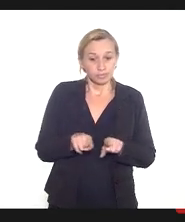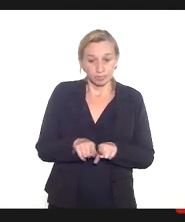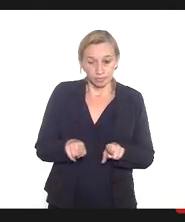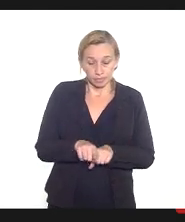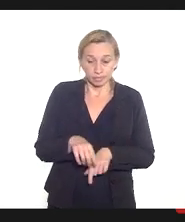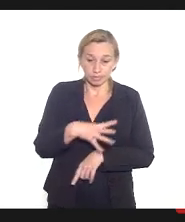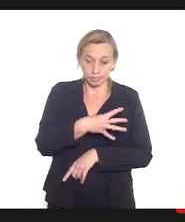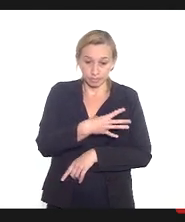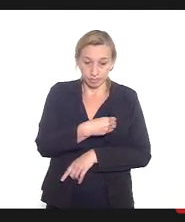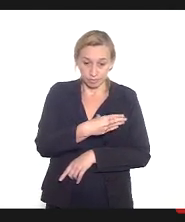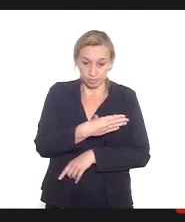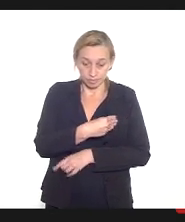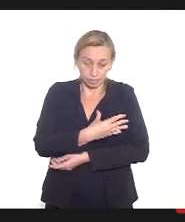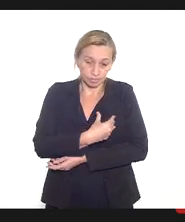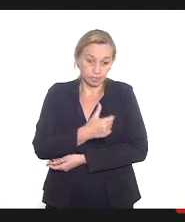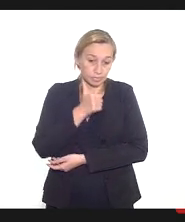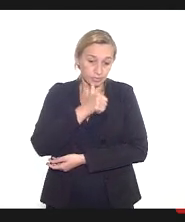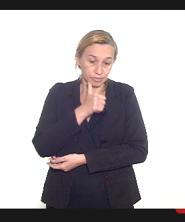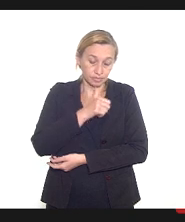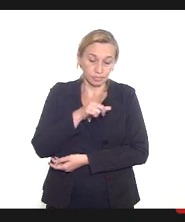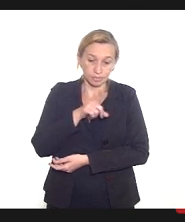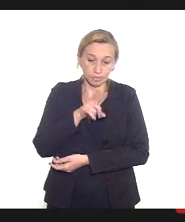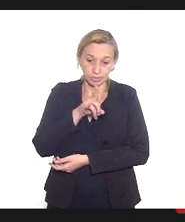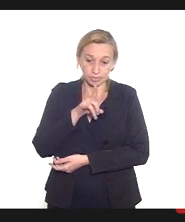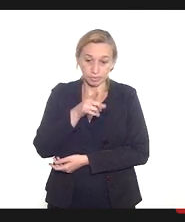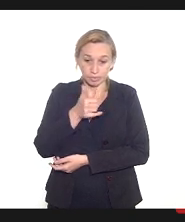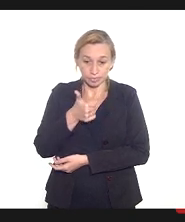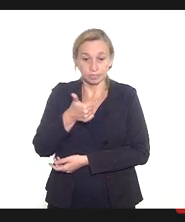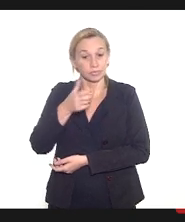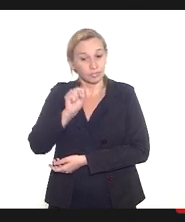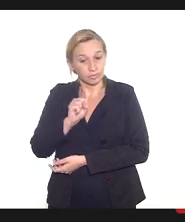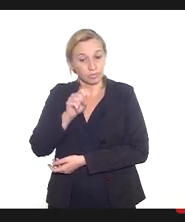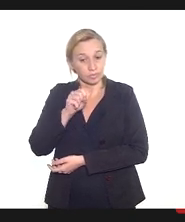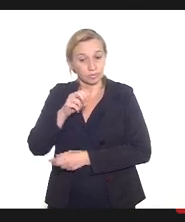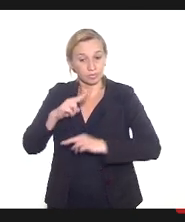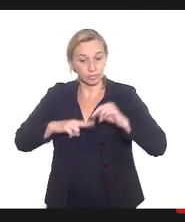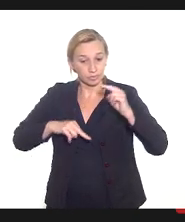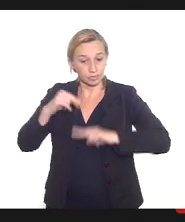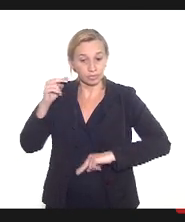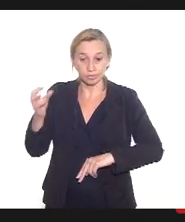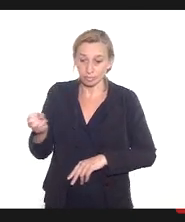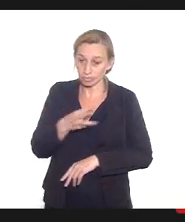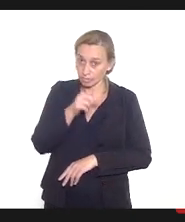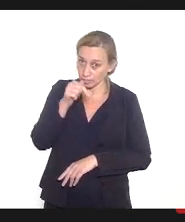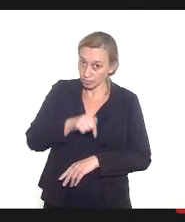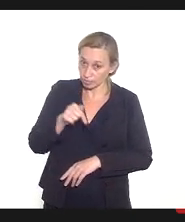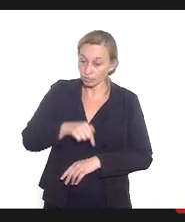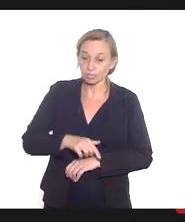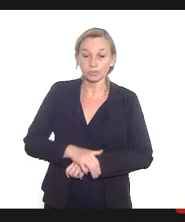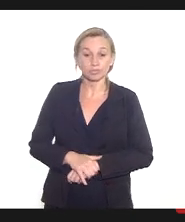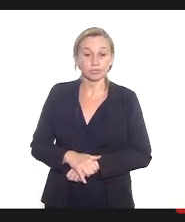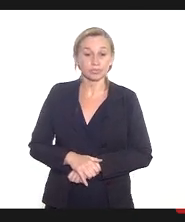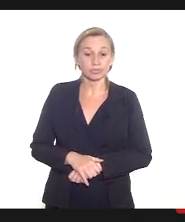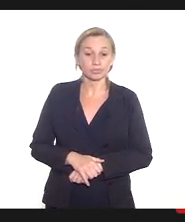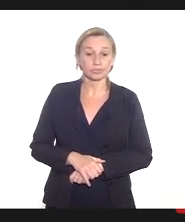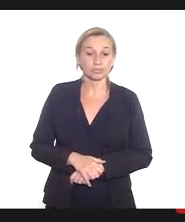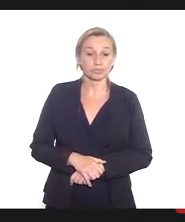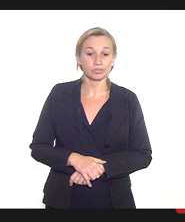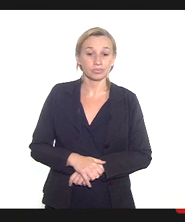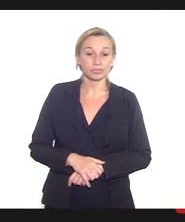desde o dia 18 de junho né está muito recente aqui 18 de junho uma